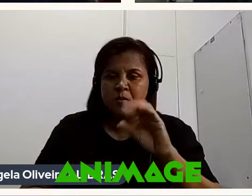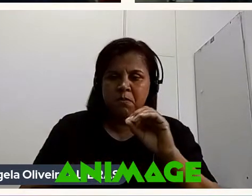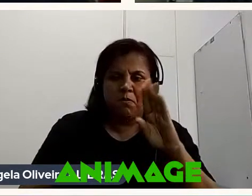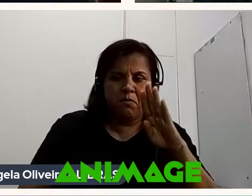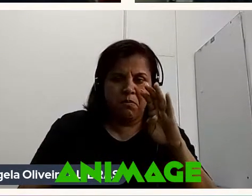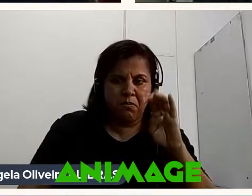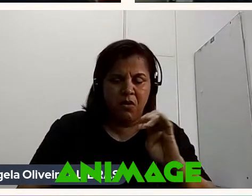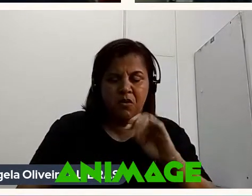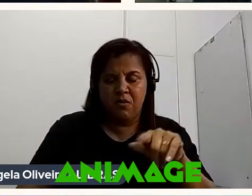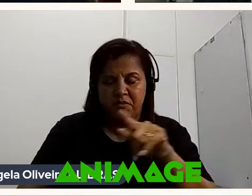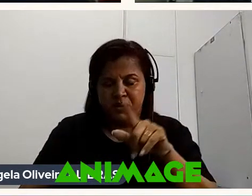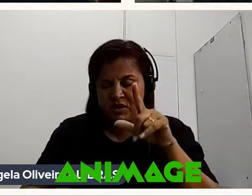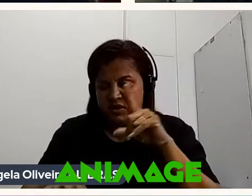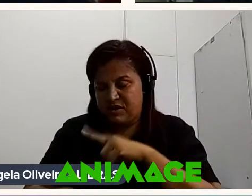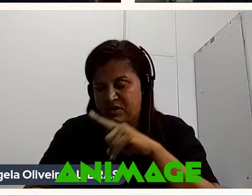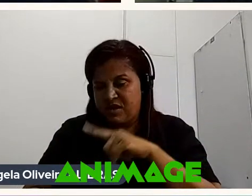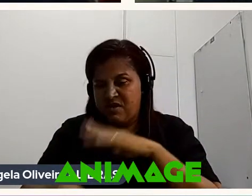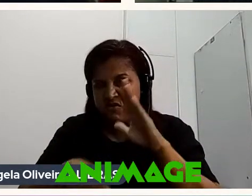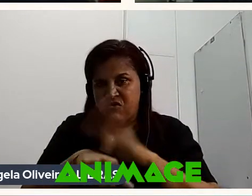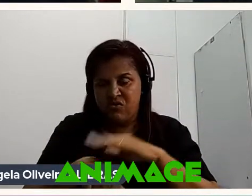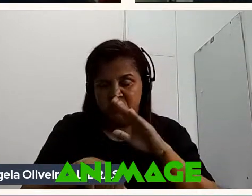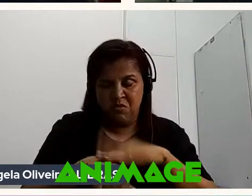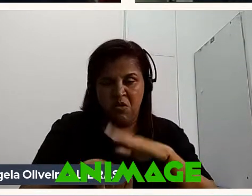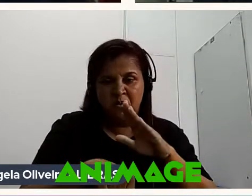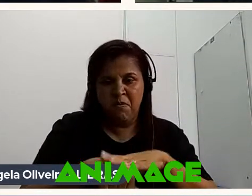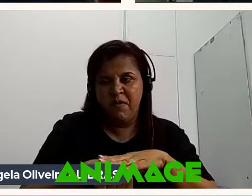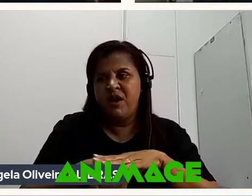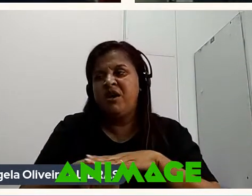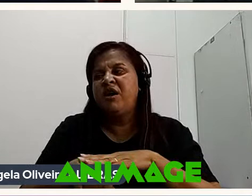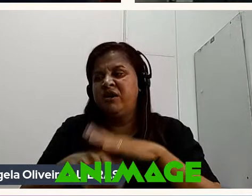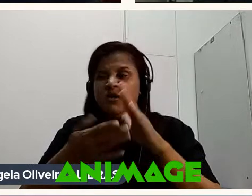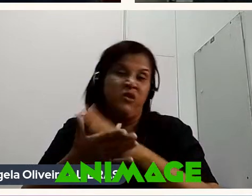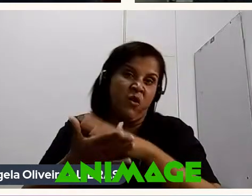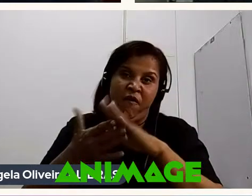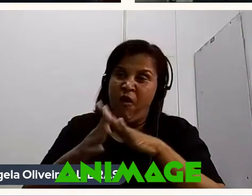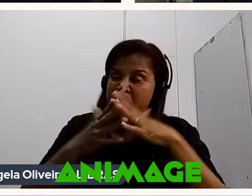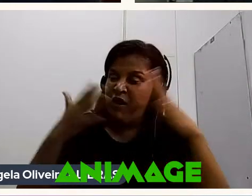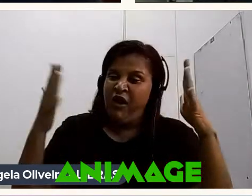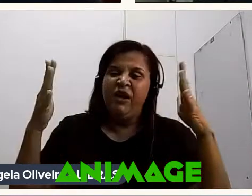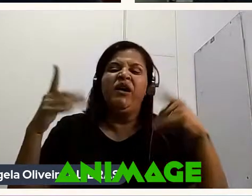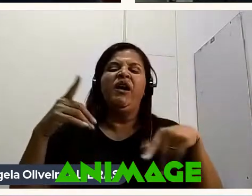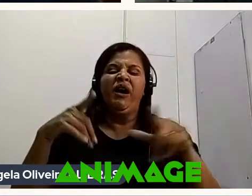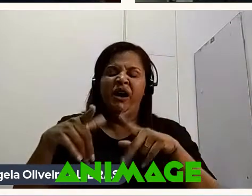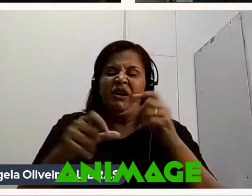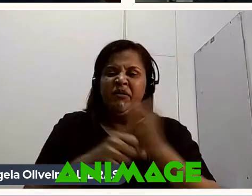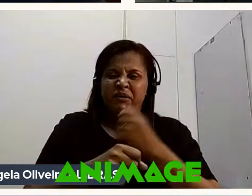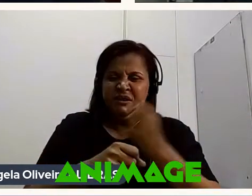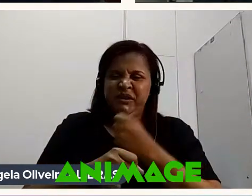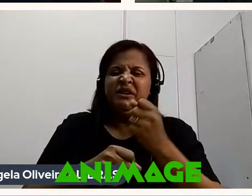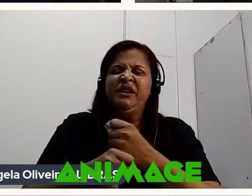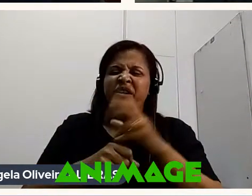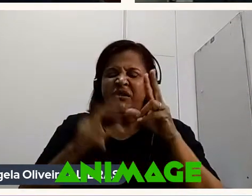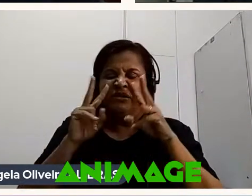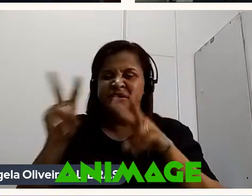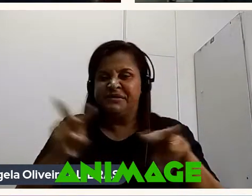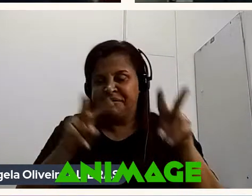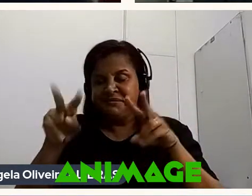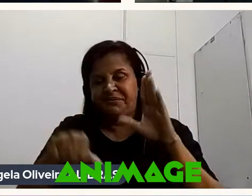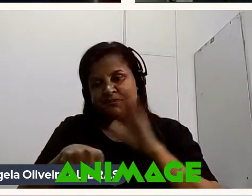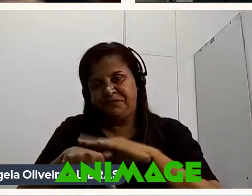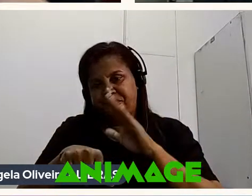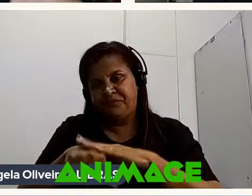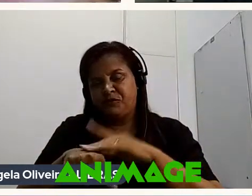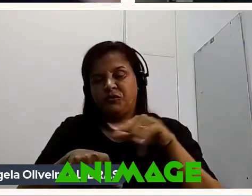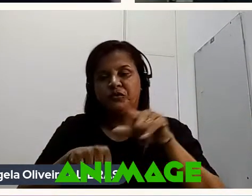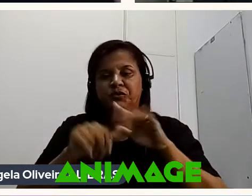momento Glorioso Ou de alguma forma Glorioso Da produção Audiovisual No nosso melhor momento O filme